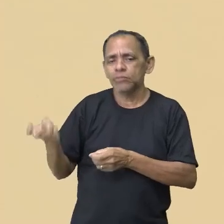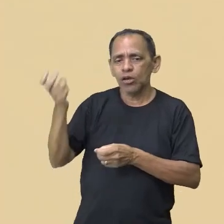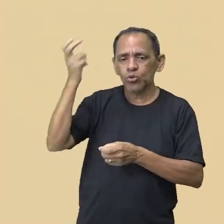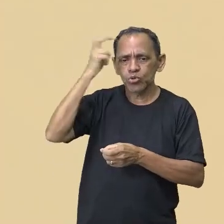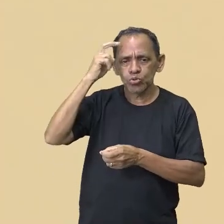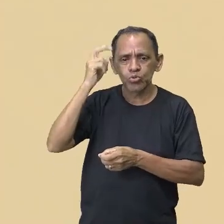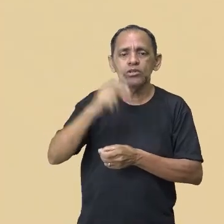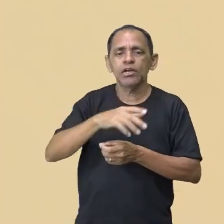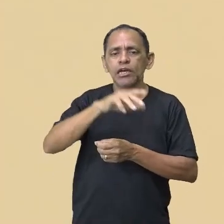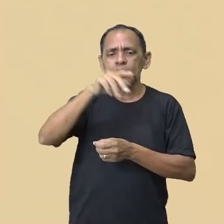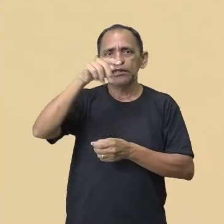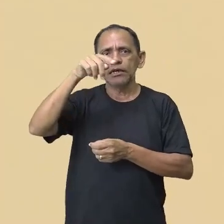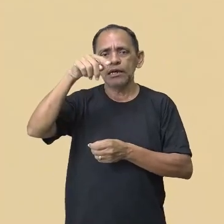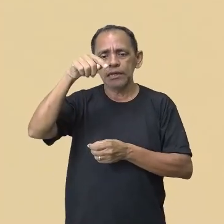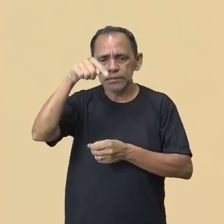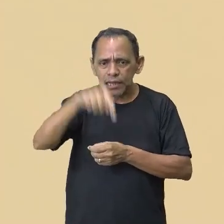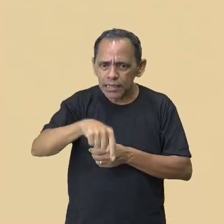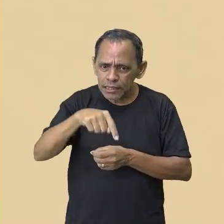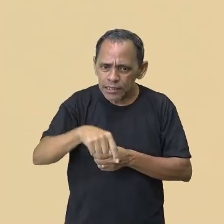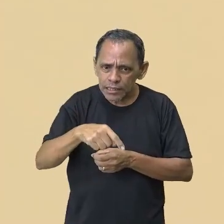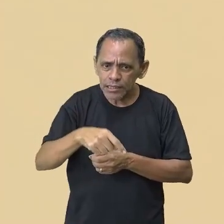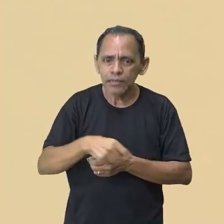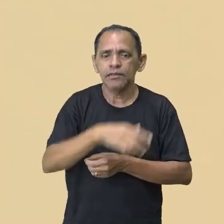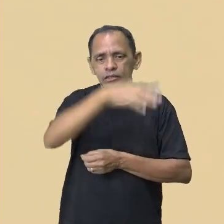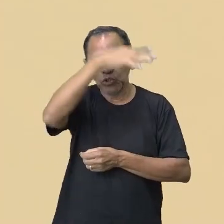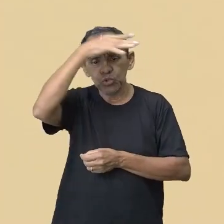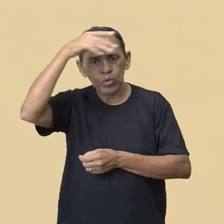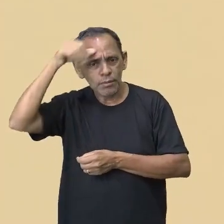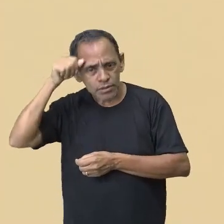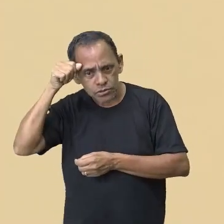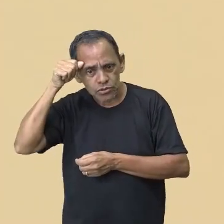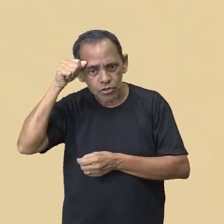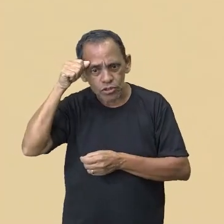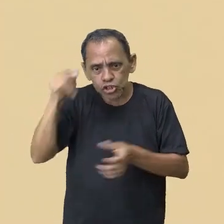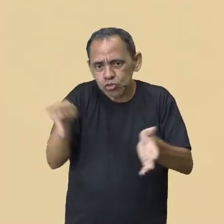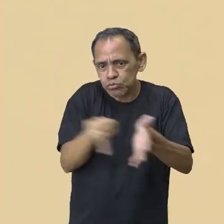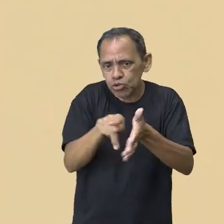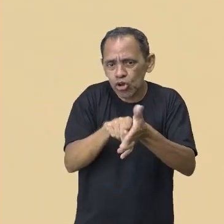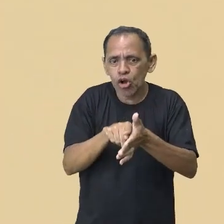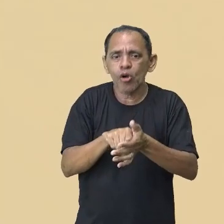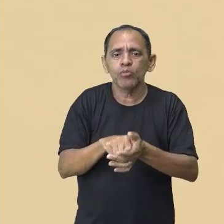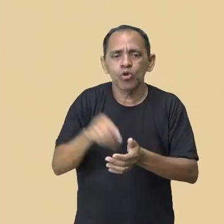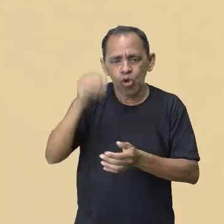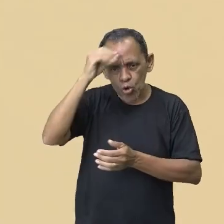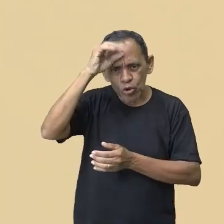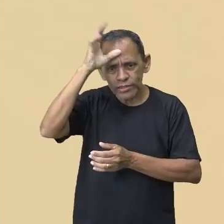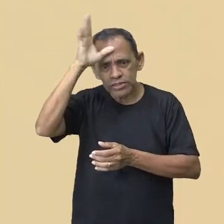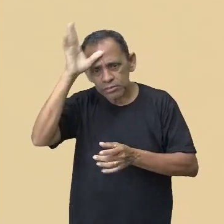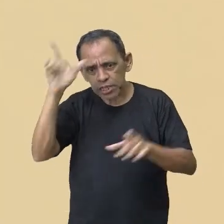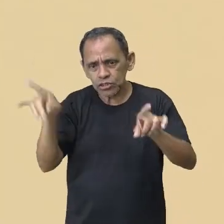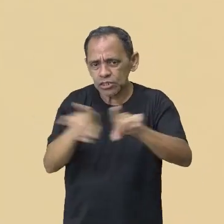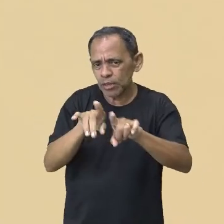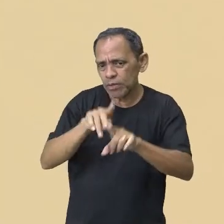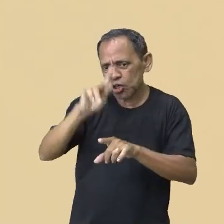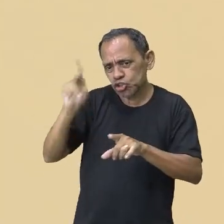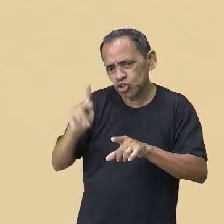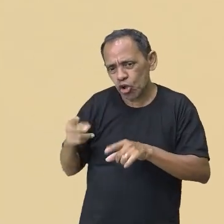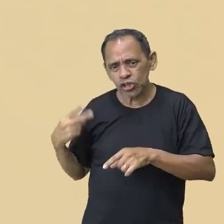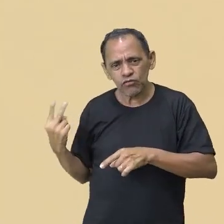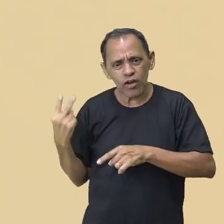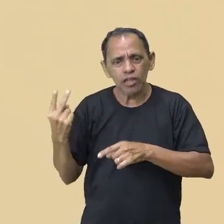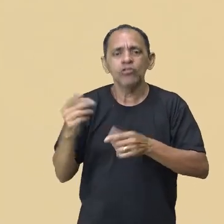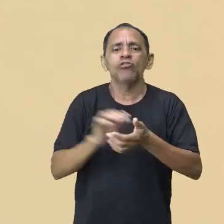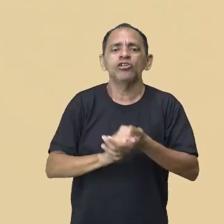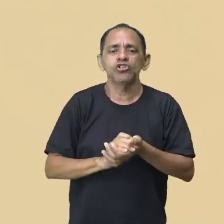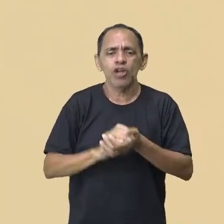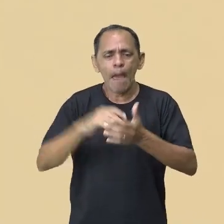Um vasto, imenso de conhecimento, de muitas coisas, né? De histórias, de valores, de muitos